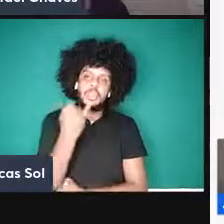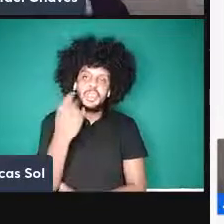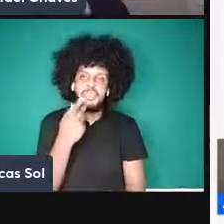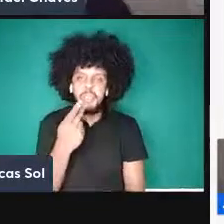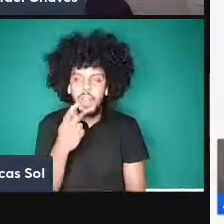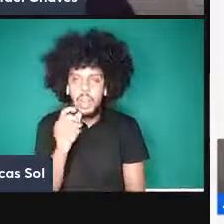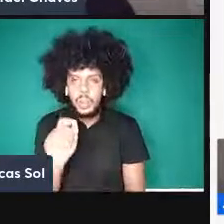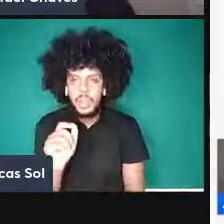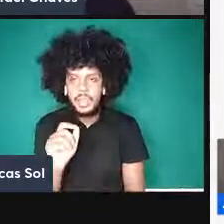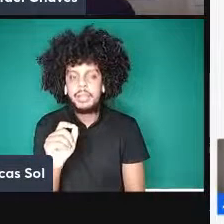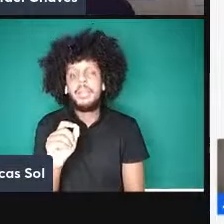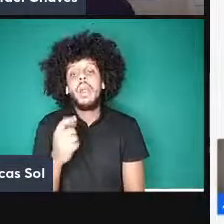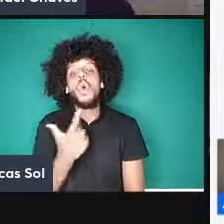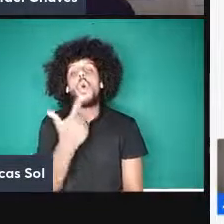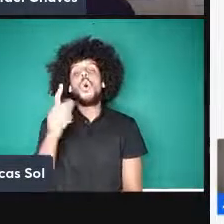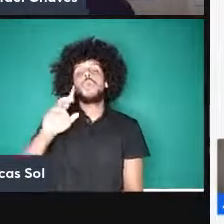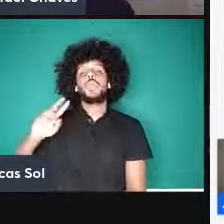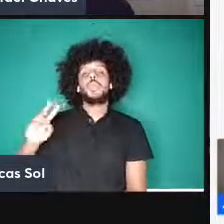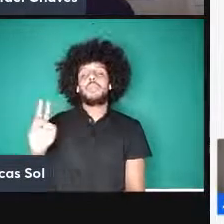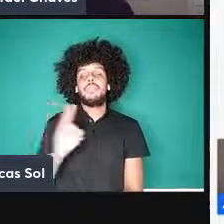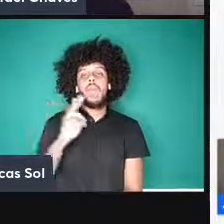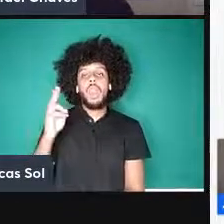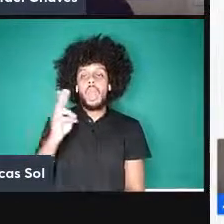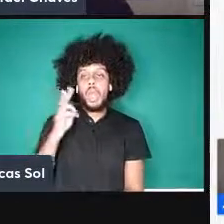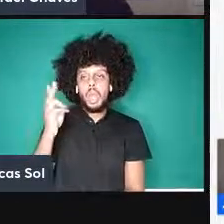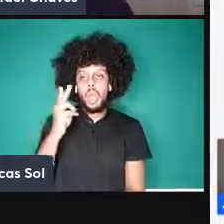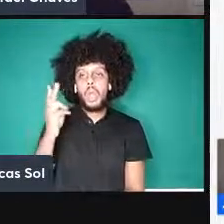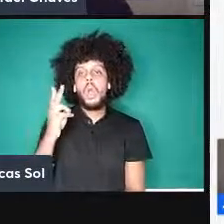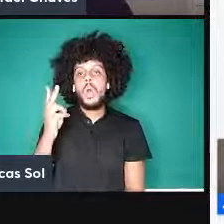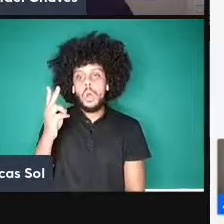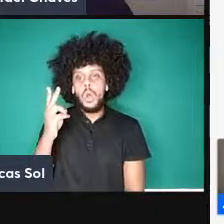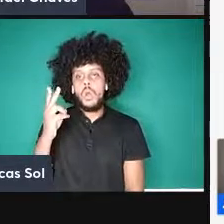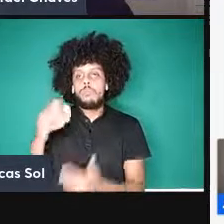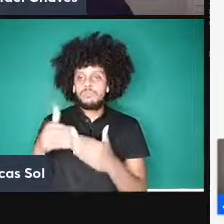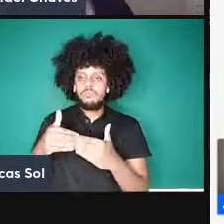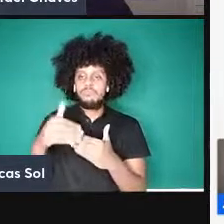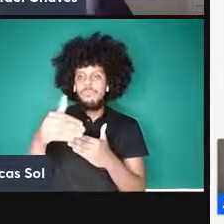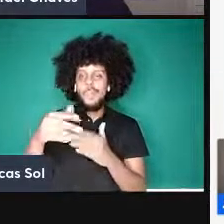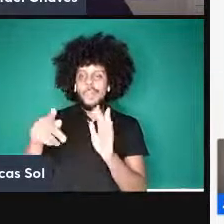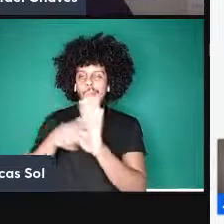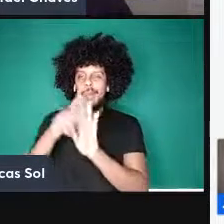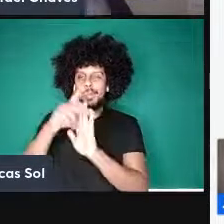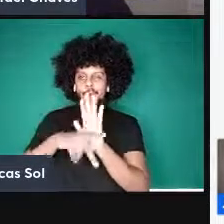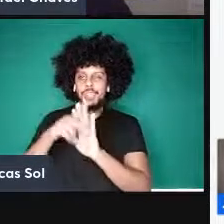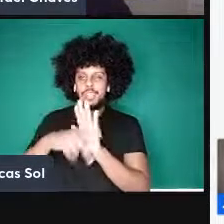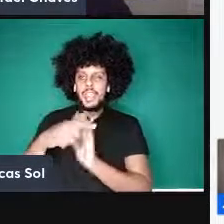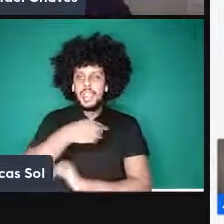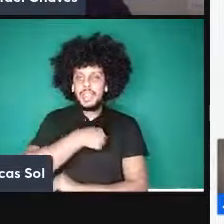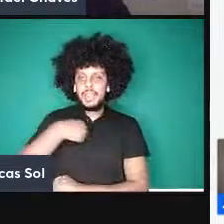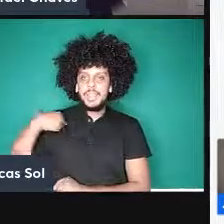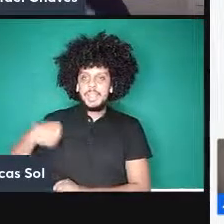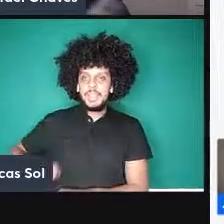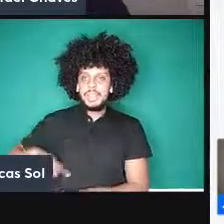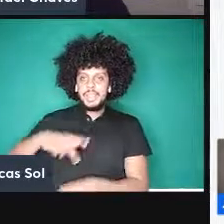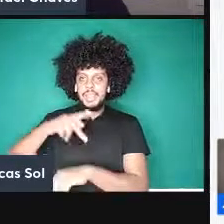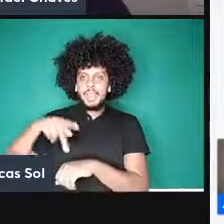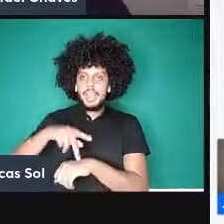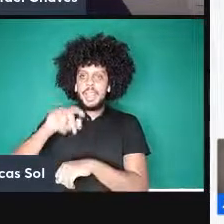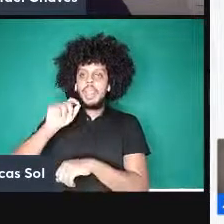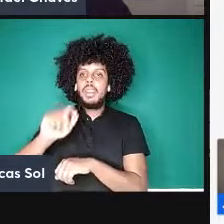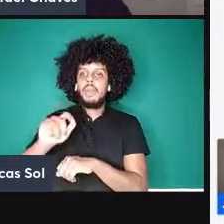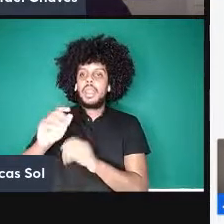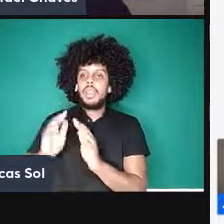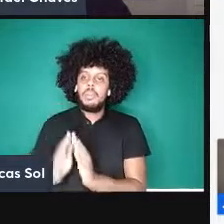estimado desse projeto chinês que lançou esse satélite quântico aí no espaço que tem essa fonte